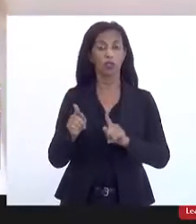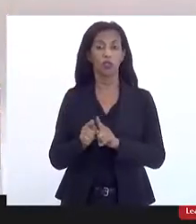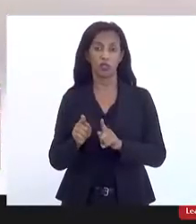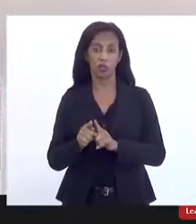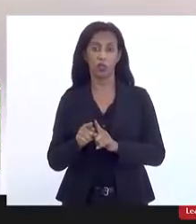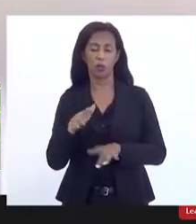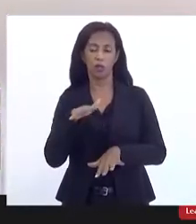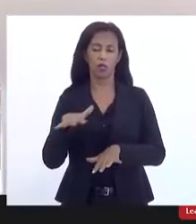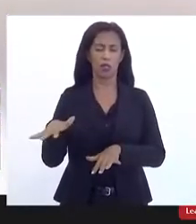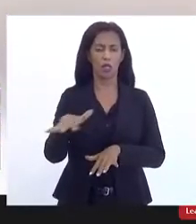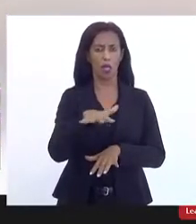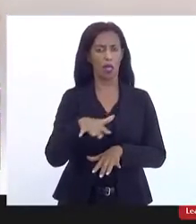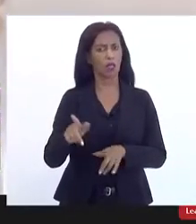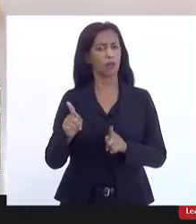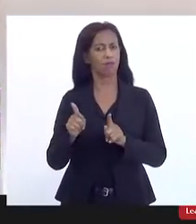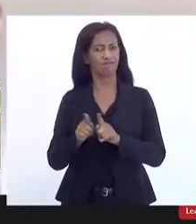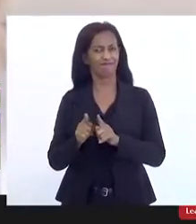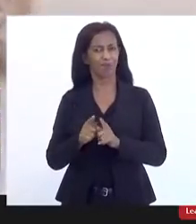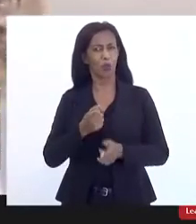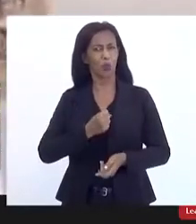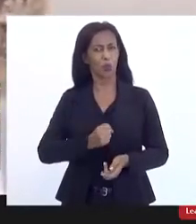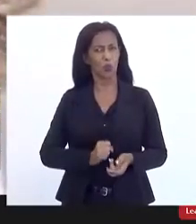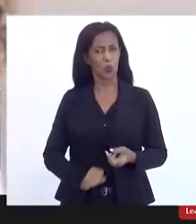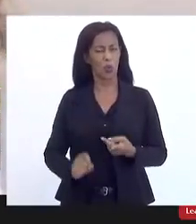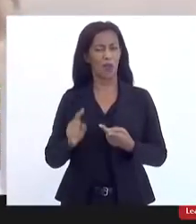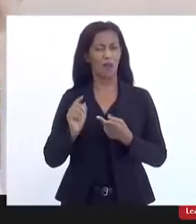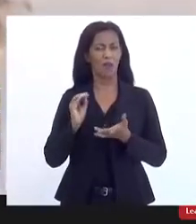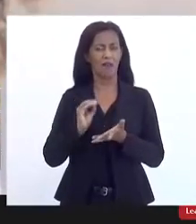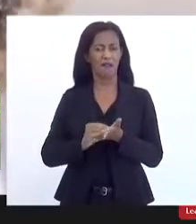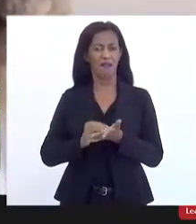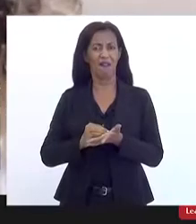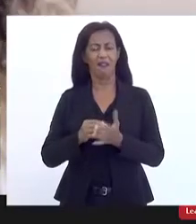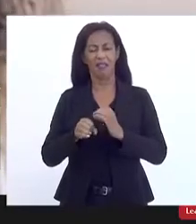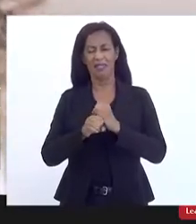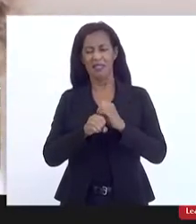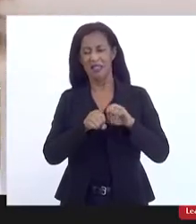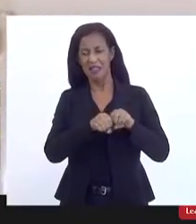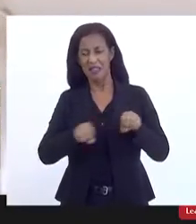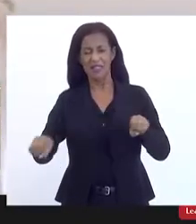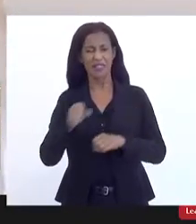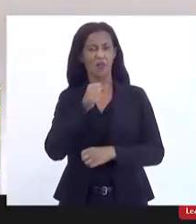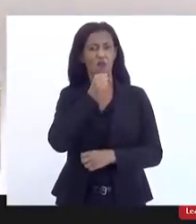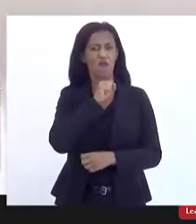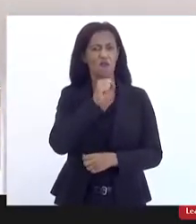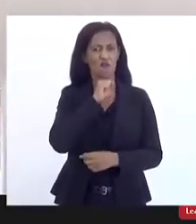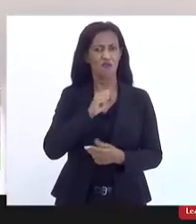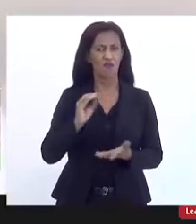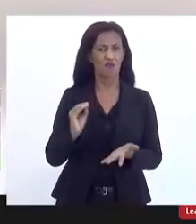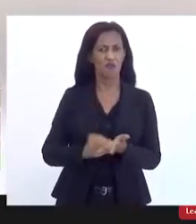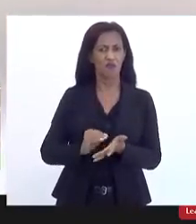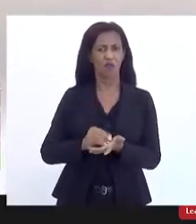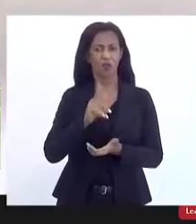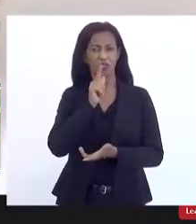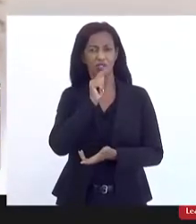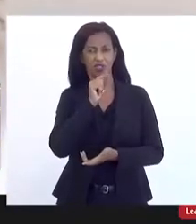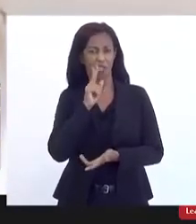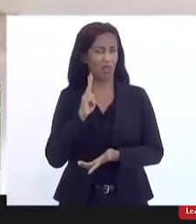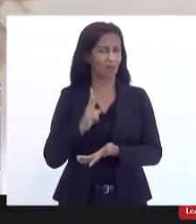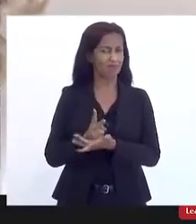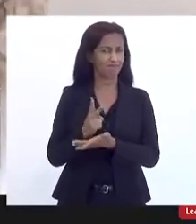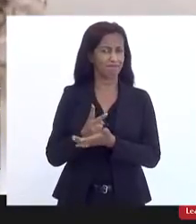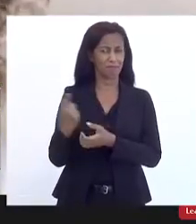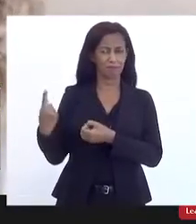vista essa área turística com diarreia má distribuição com encanamentos antigos falta de água constante nos